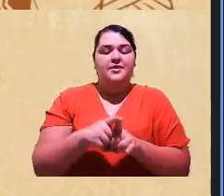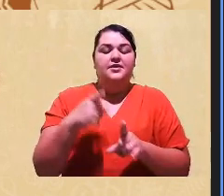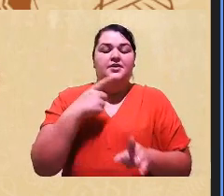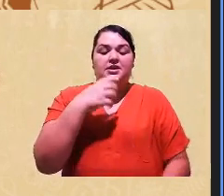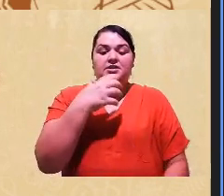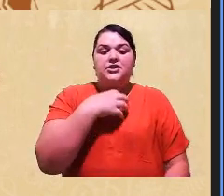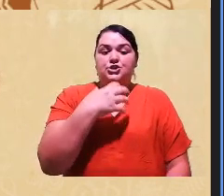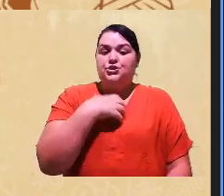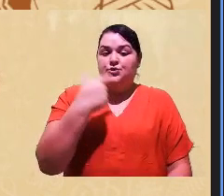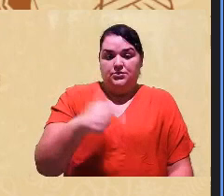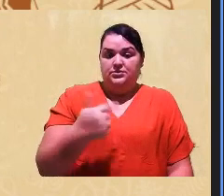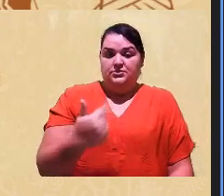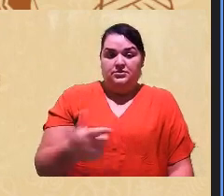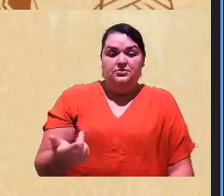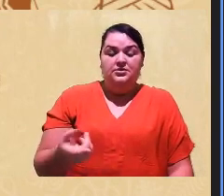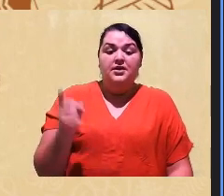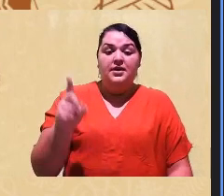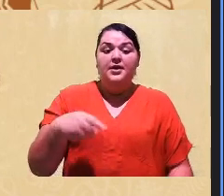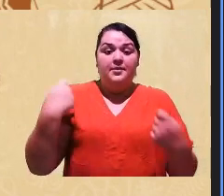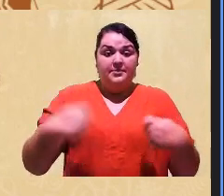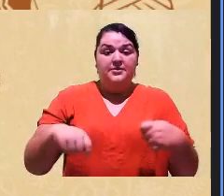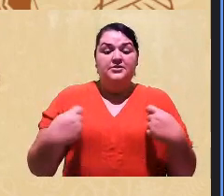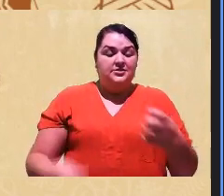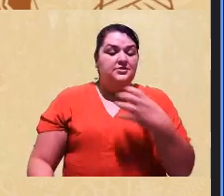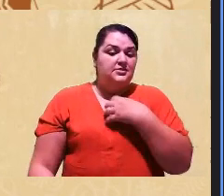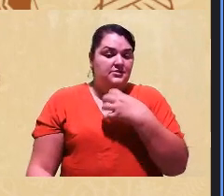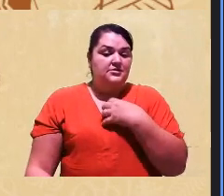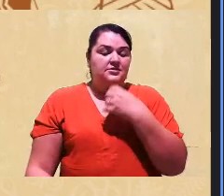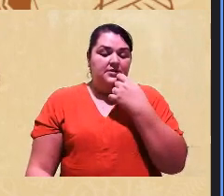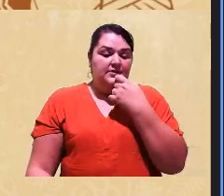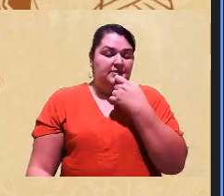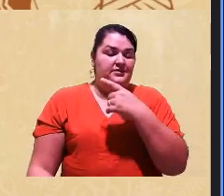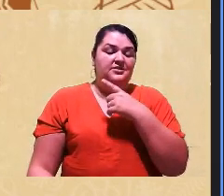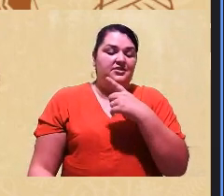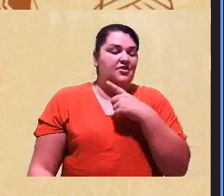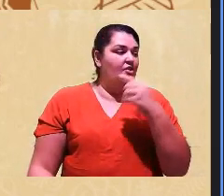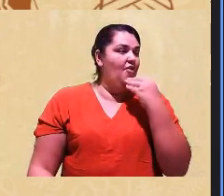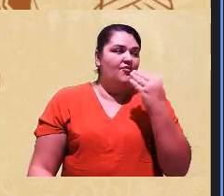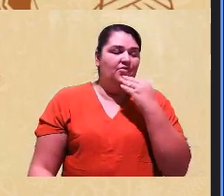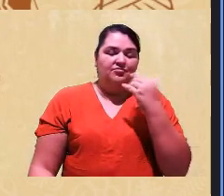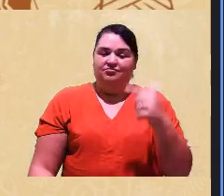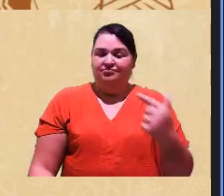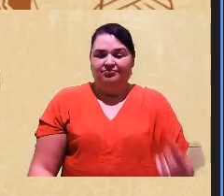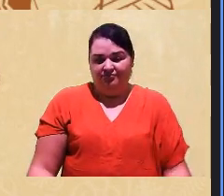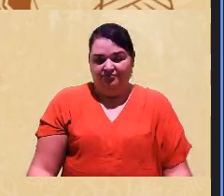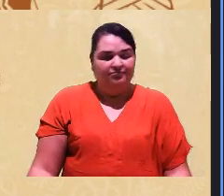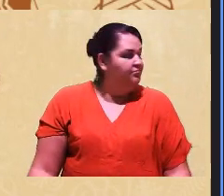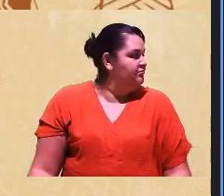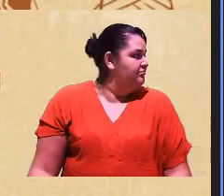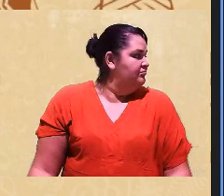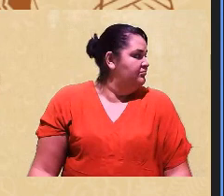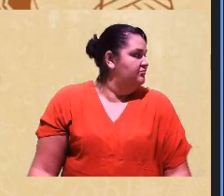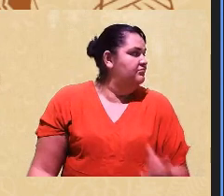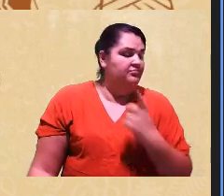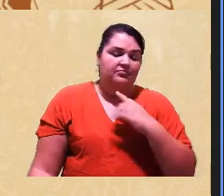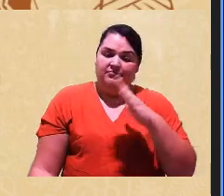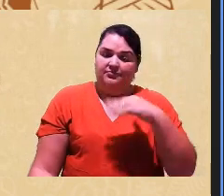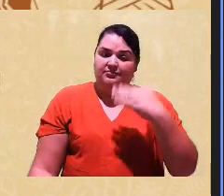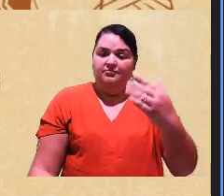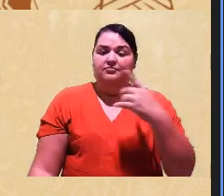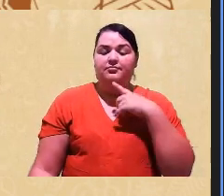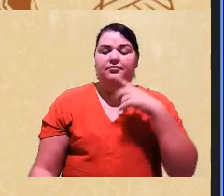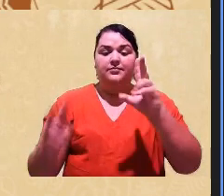-las é preciso sentir eu sei que é desconfortável mas a gente precisa avançar nessa superação